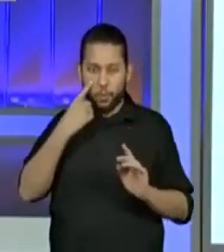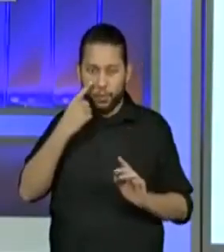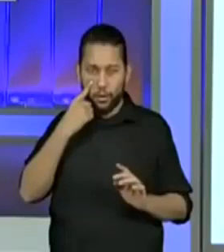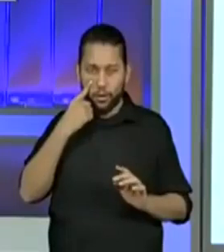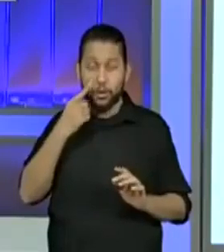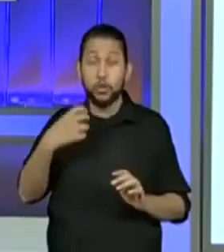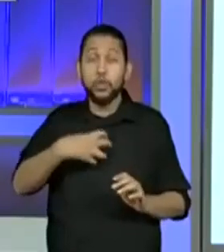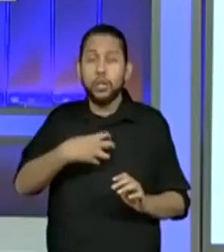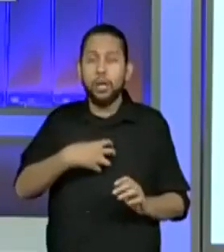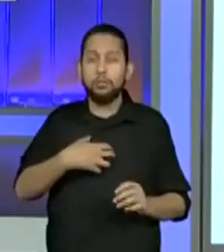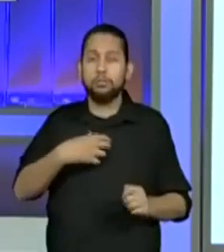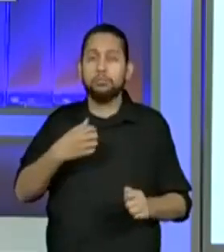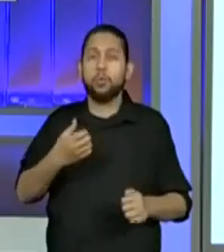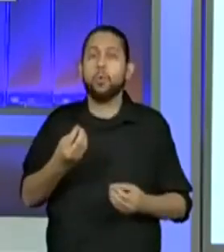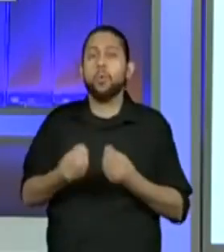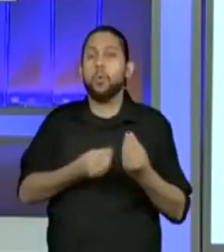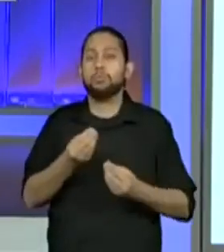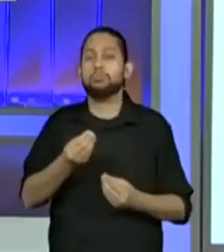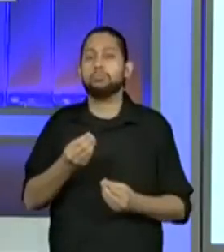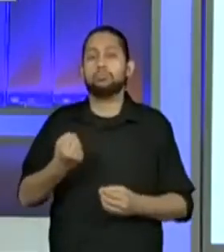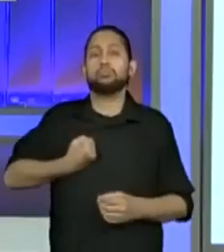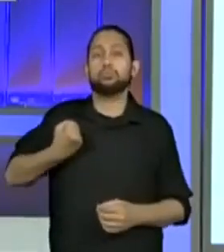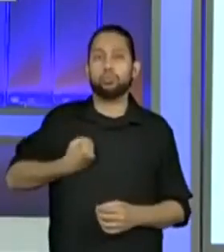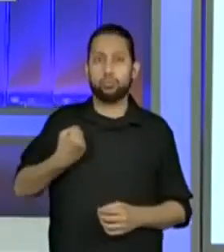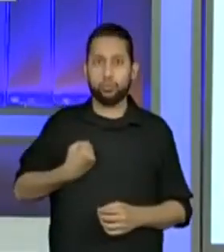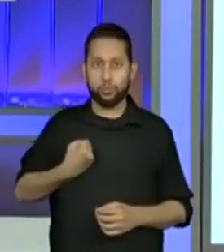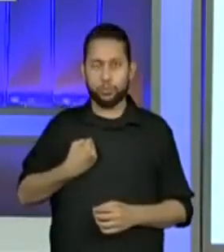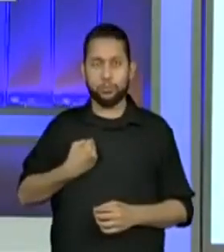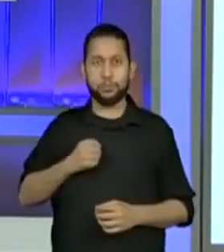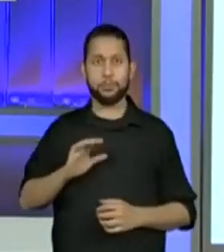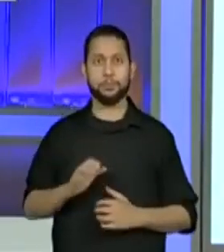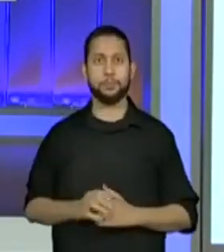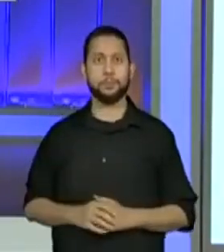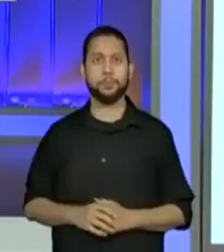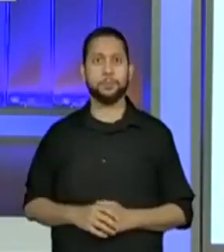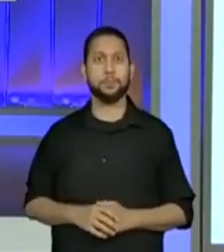vão aparecer. Nós vamos realizar a leitura e pensar neles.